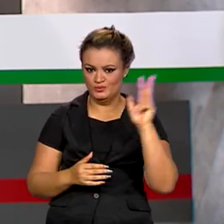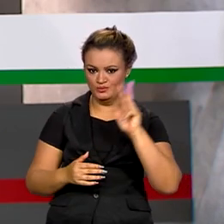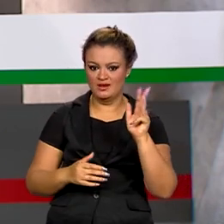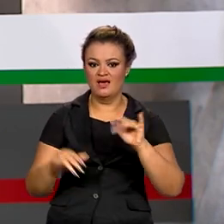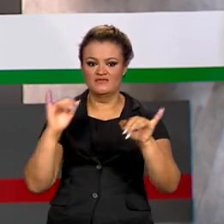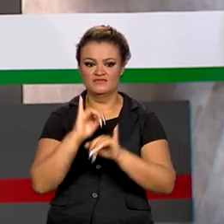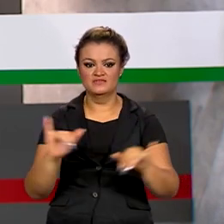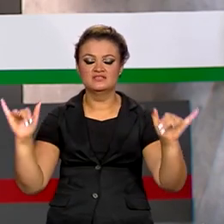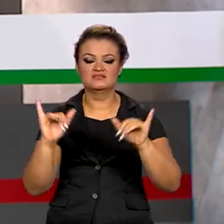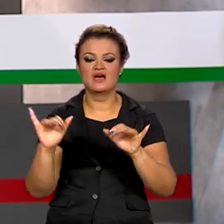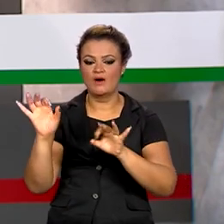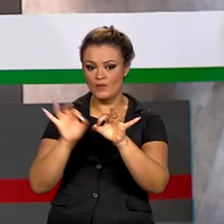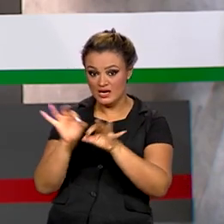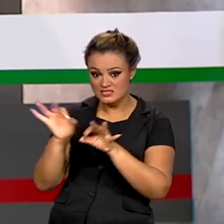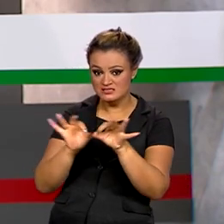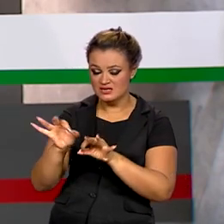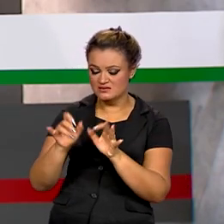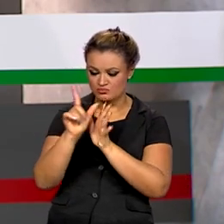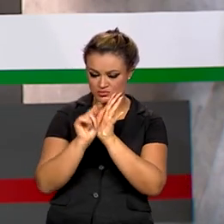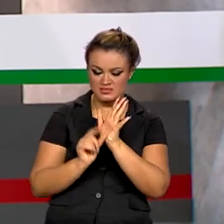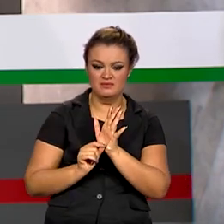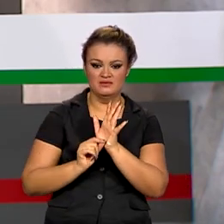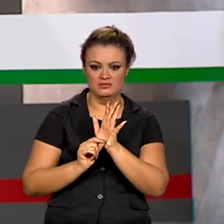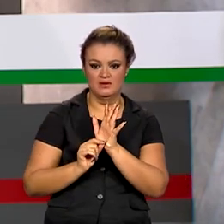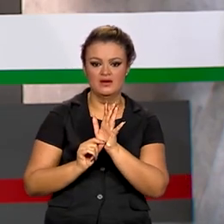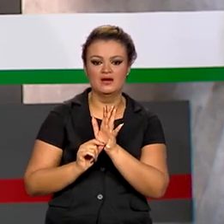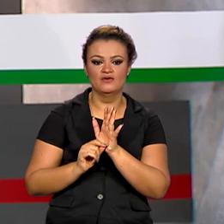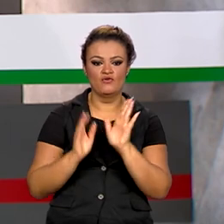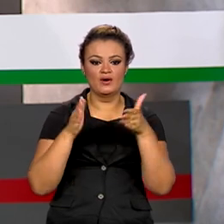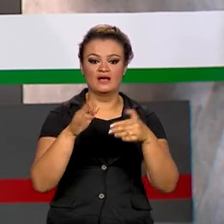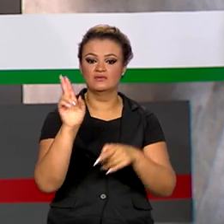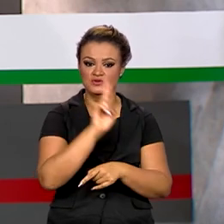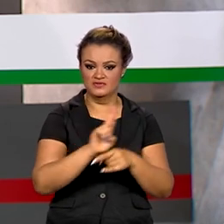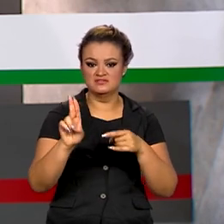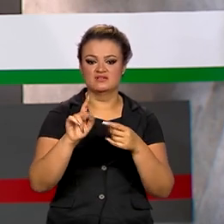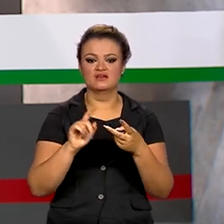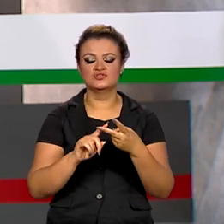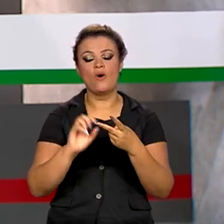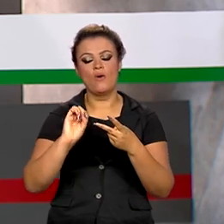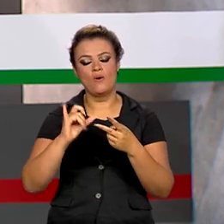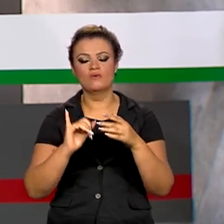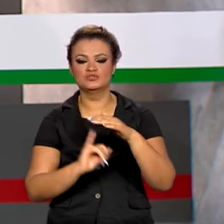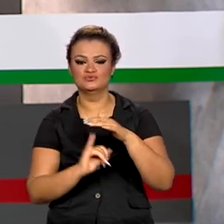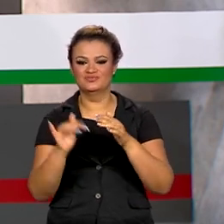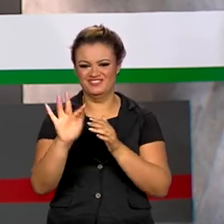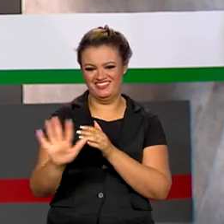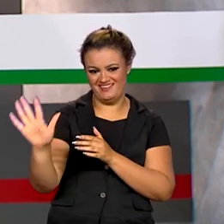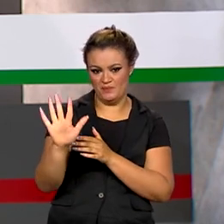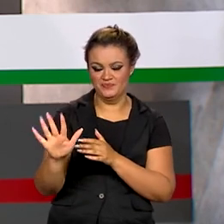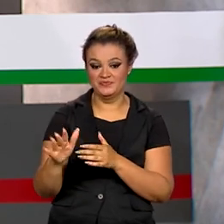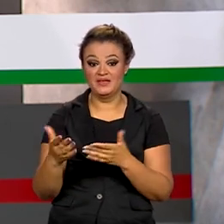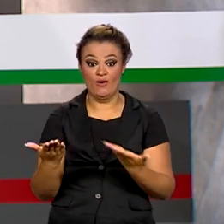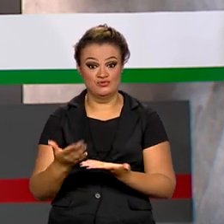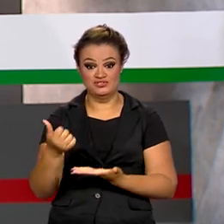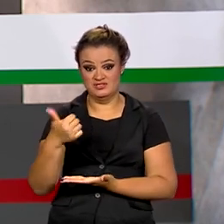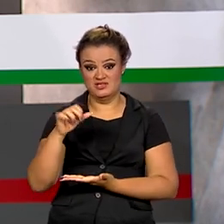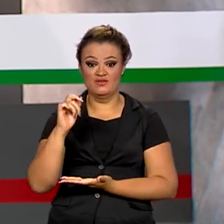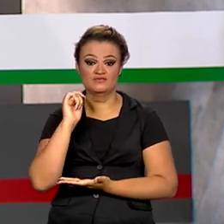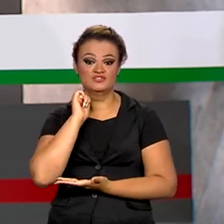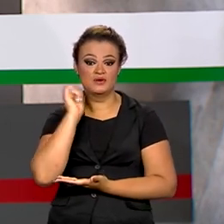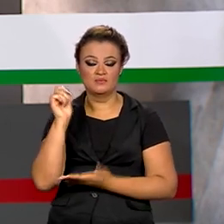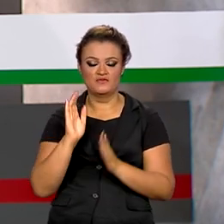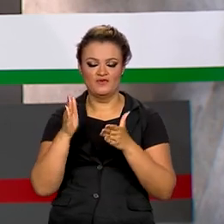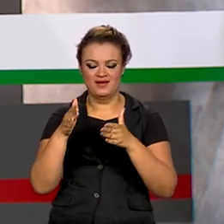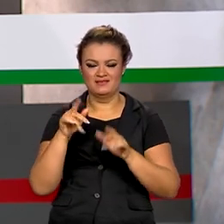Lula anuncia também a recomposição orçamentária para as universidades e institutos federais. Neste 19 de abril, o Dia dos